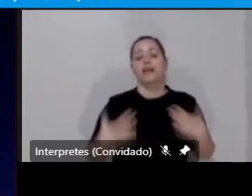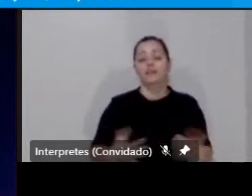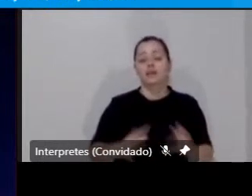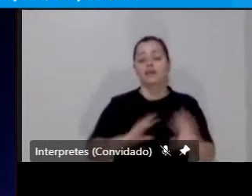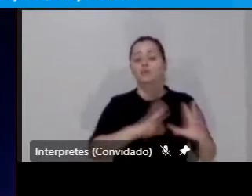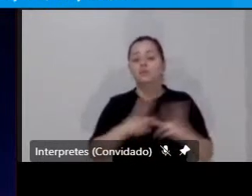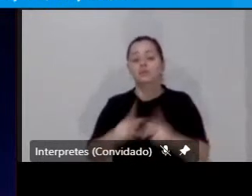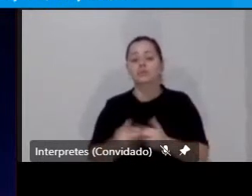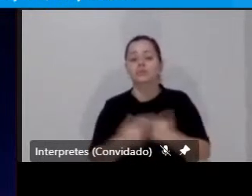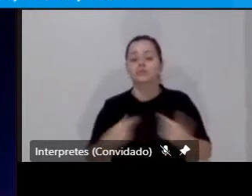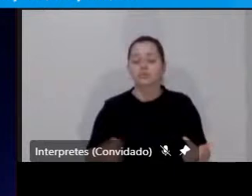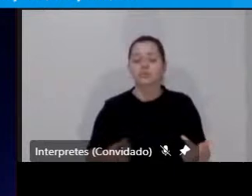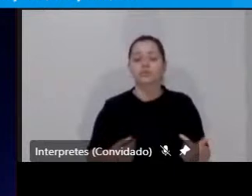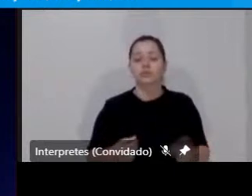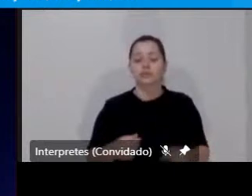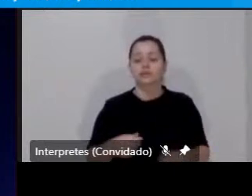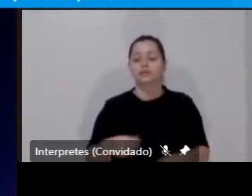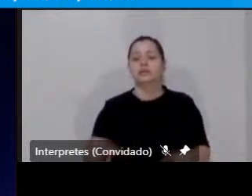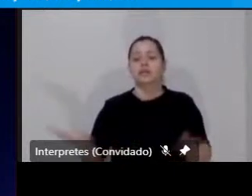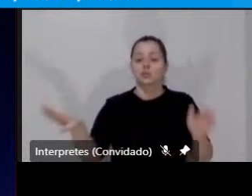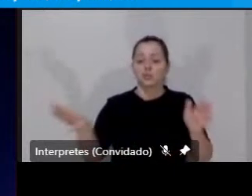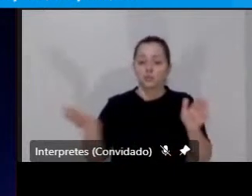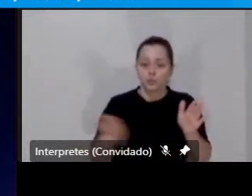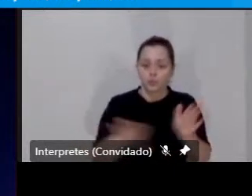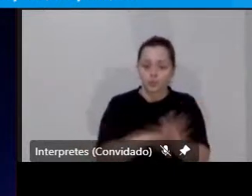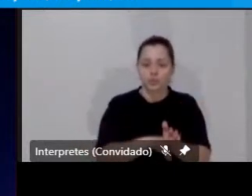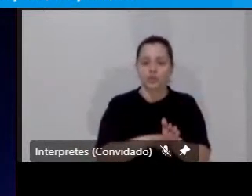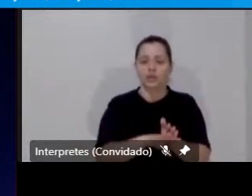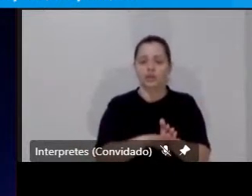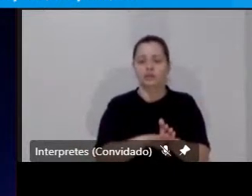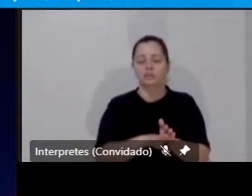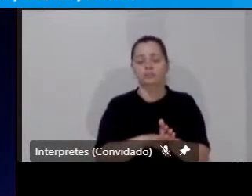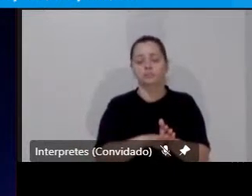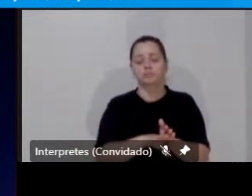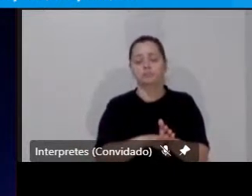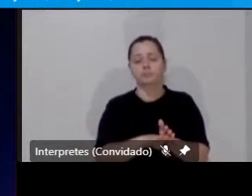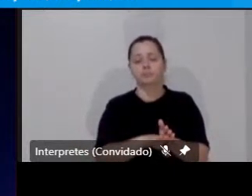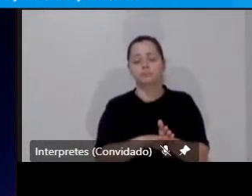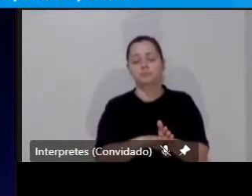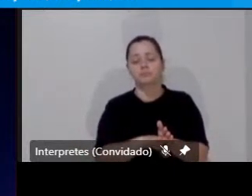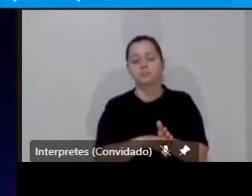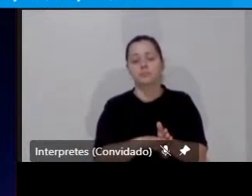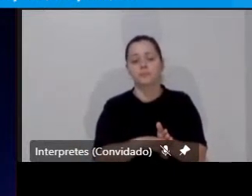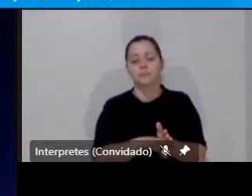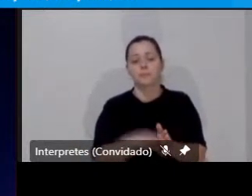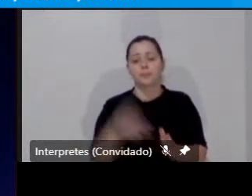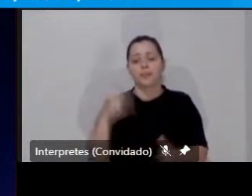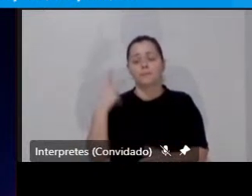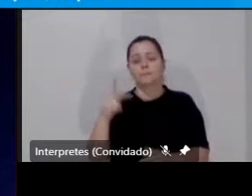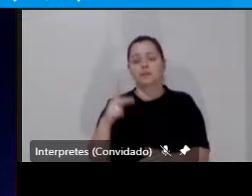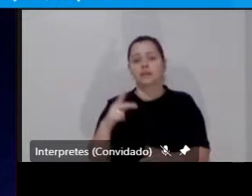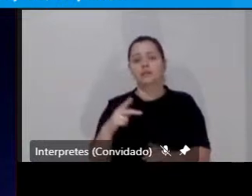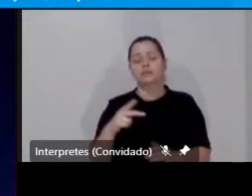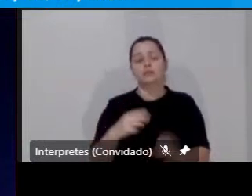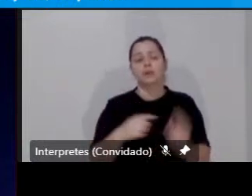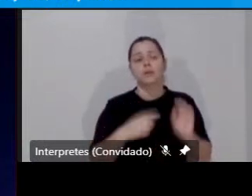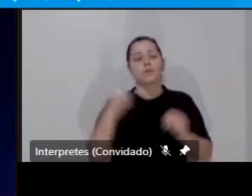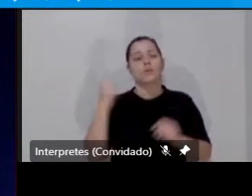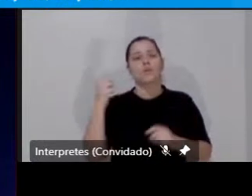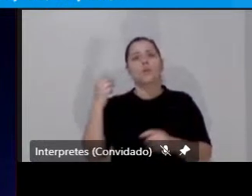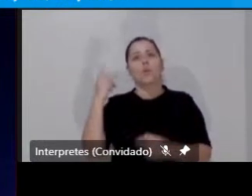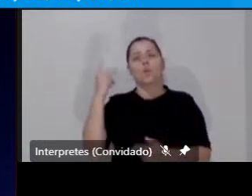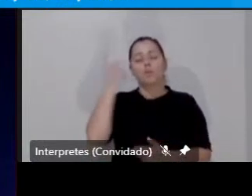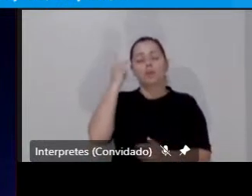vem sendo cerceada, digamos assim, pelos modelos de planejamento de